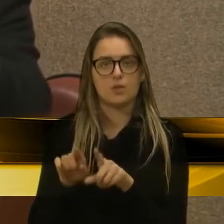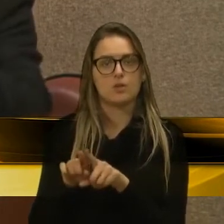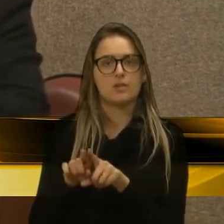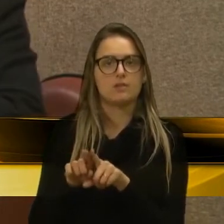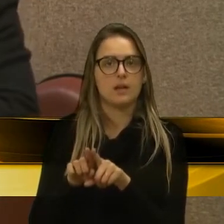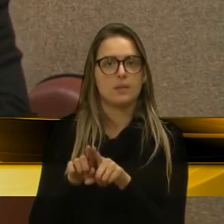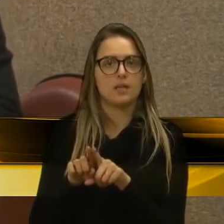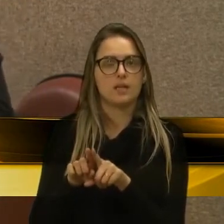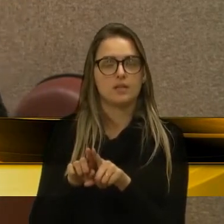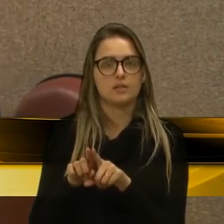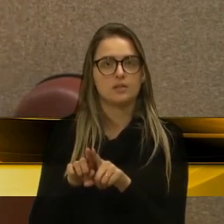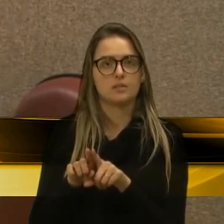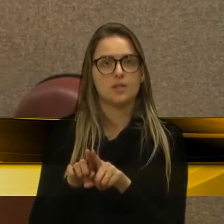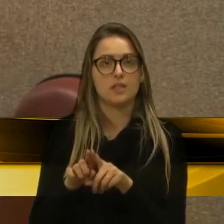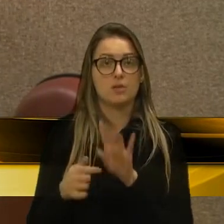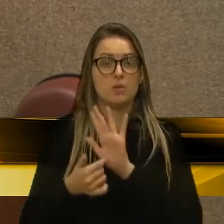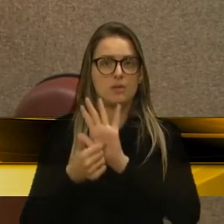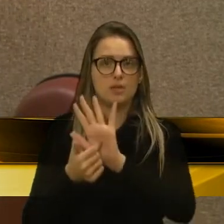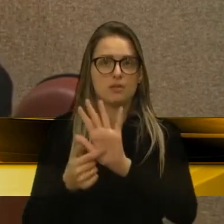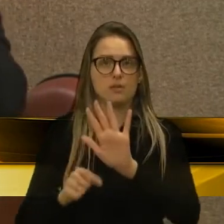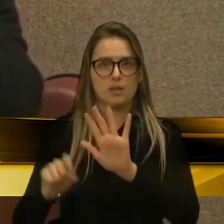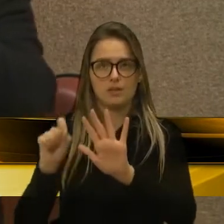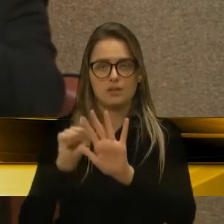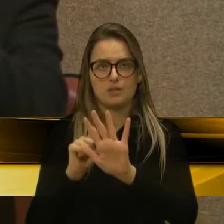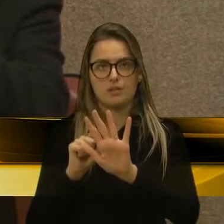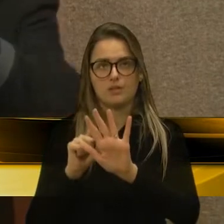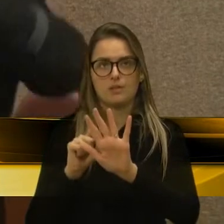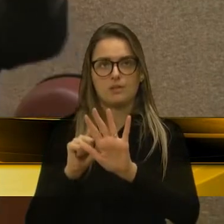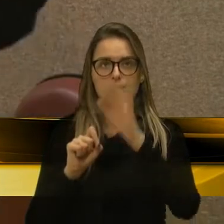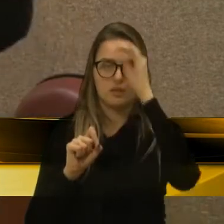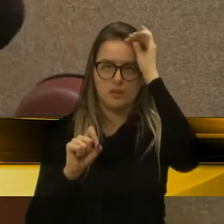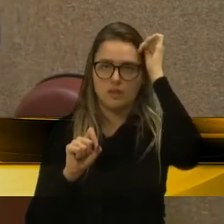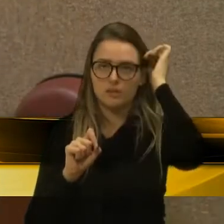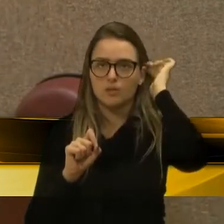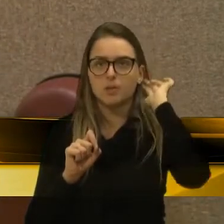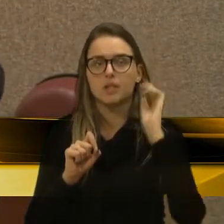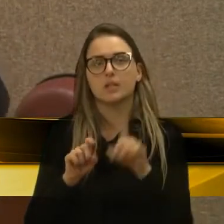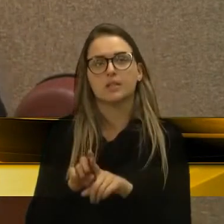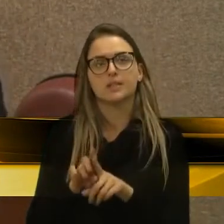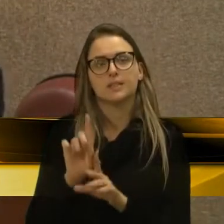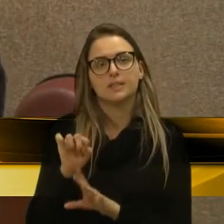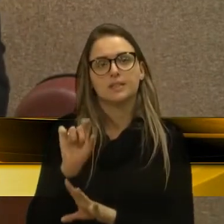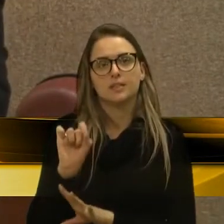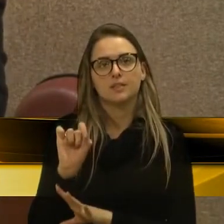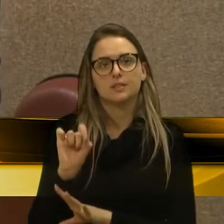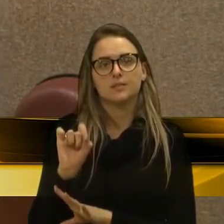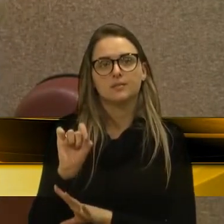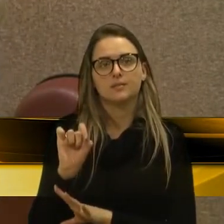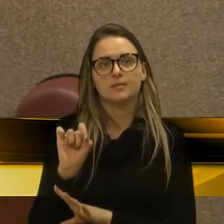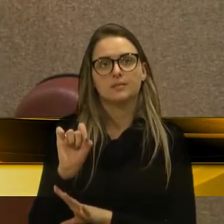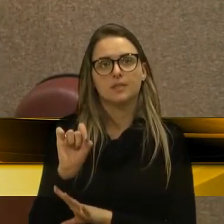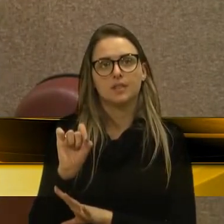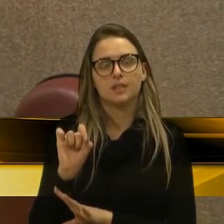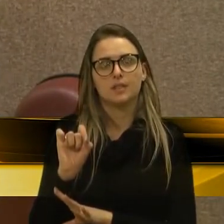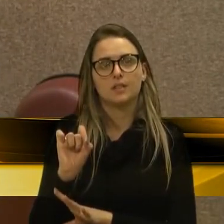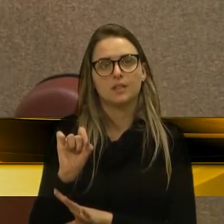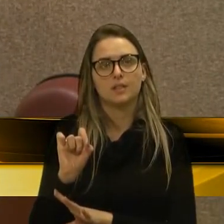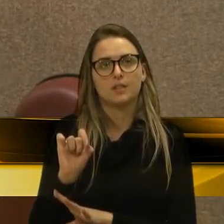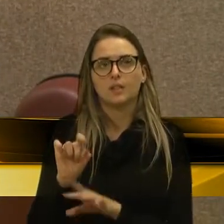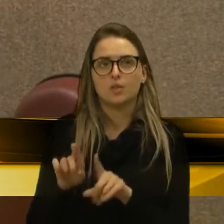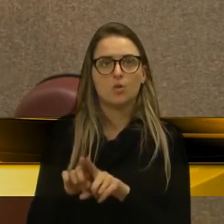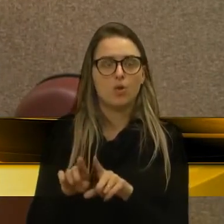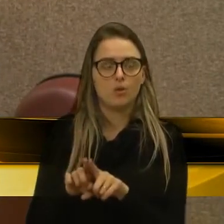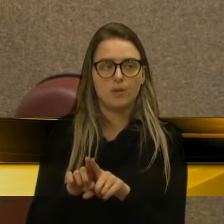não sei quem é que gravou, enfim. Mas o interessante é que a gente colocou aqui, e depois, e ninguém